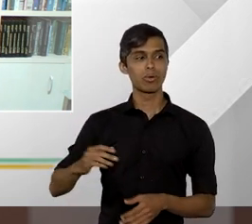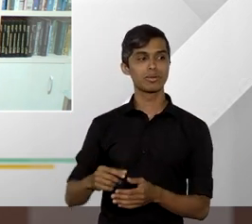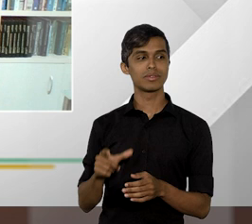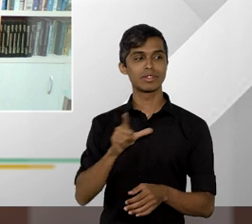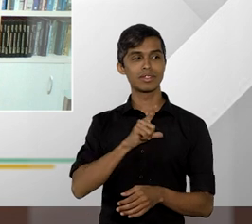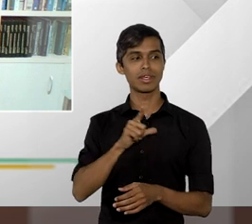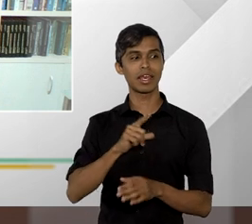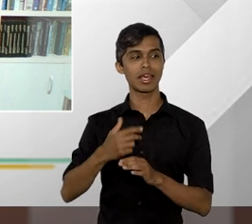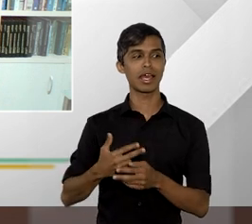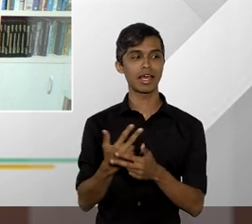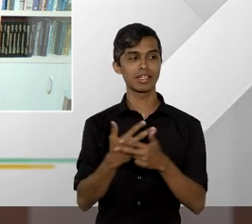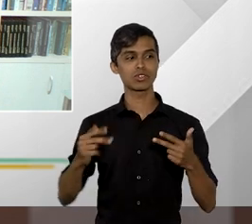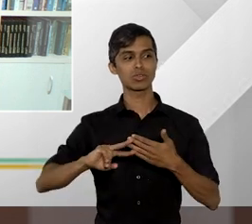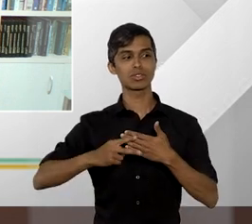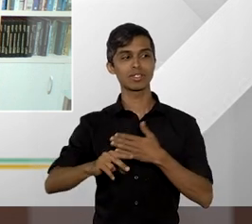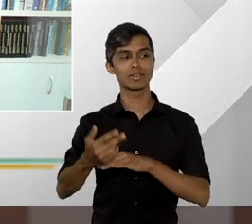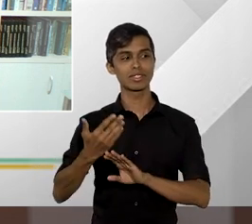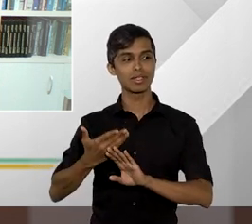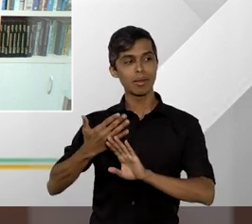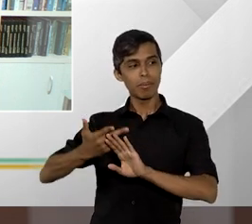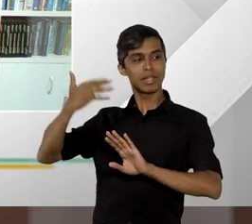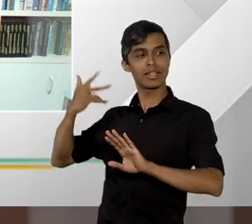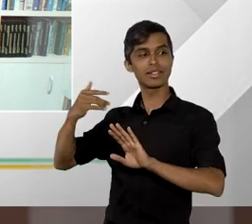-tunc quais são os efeitos aplicados então